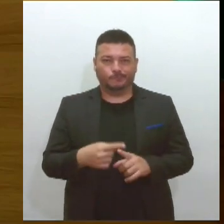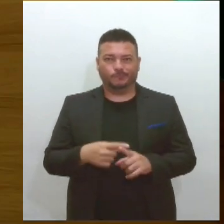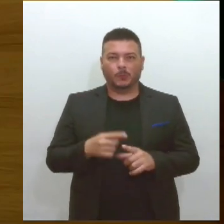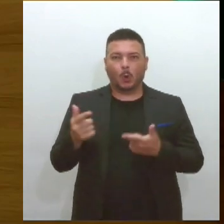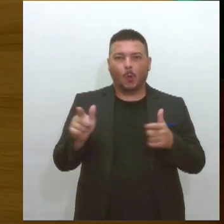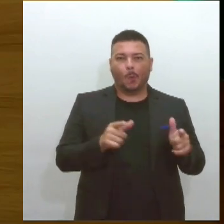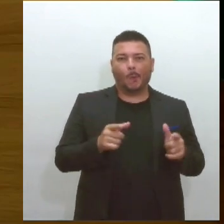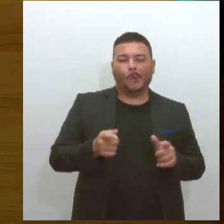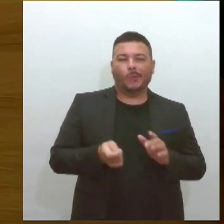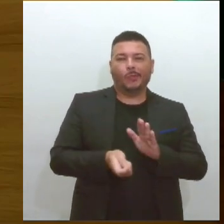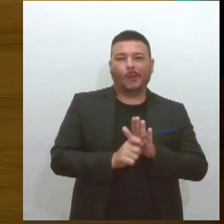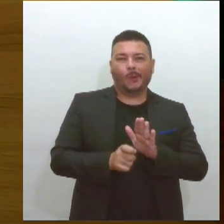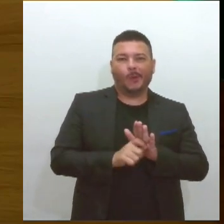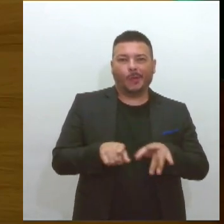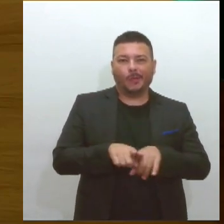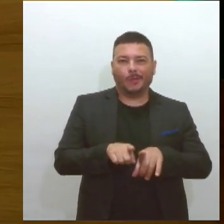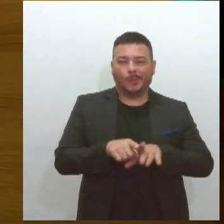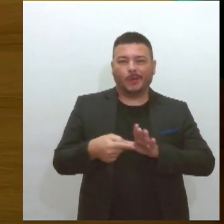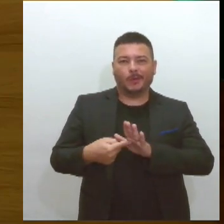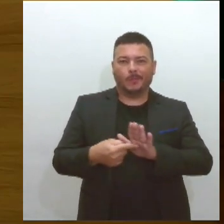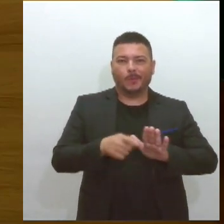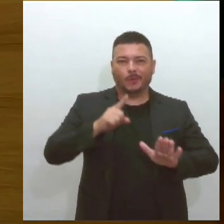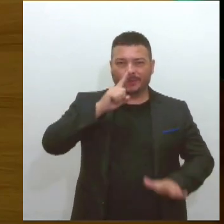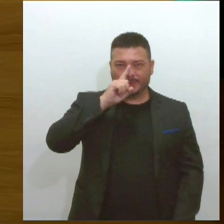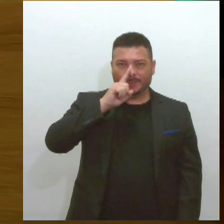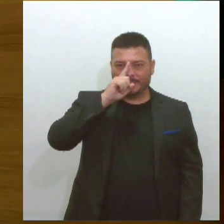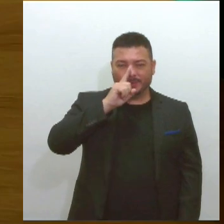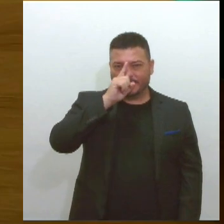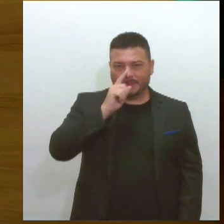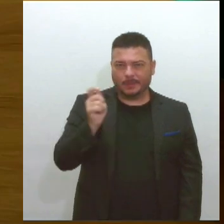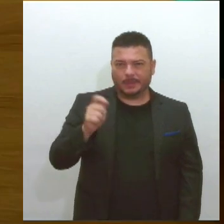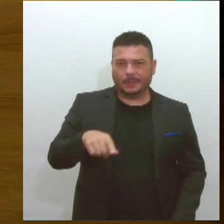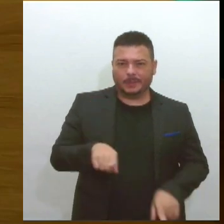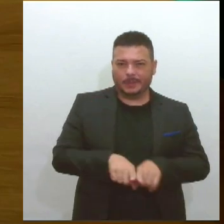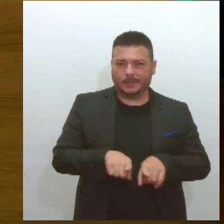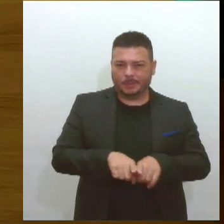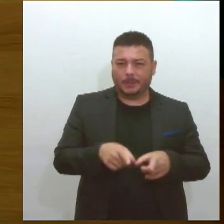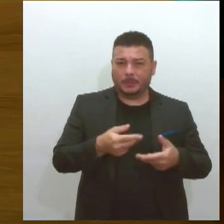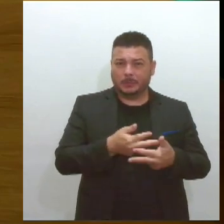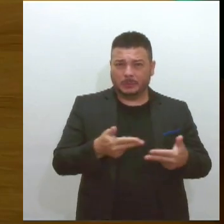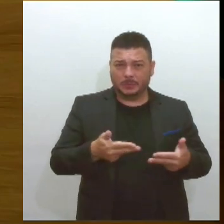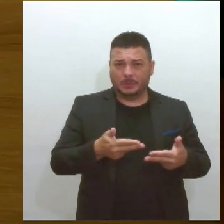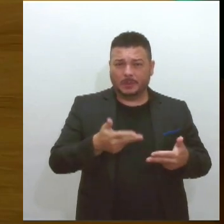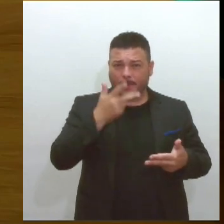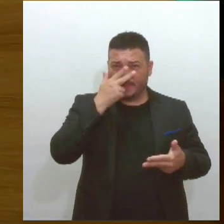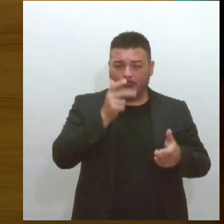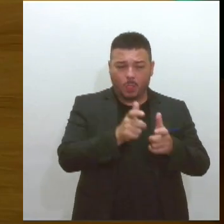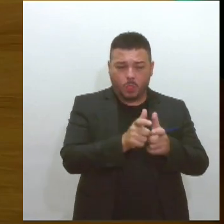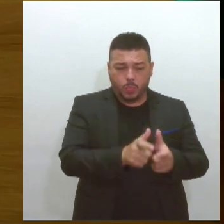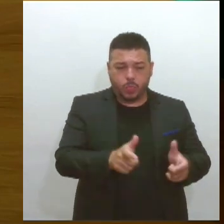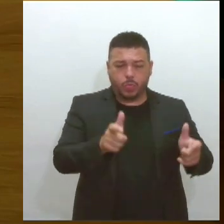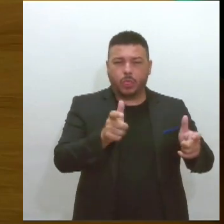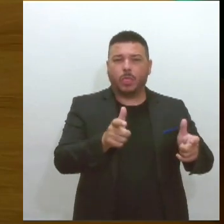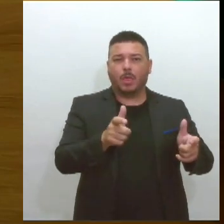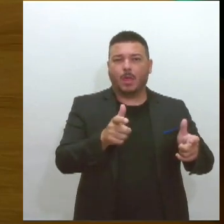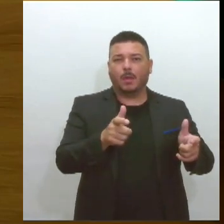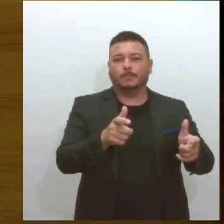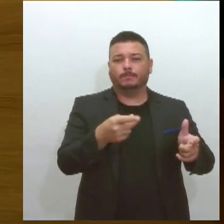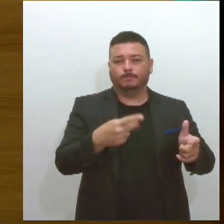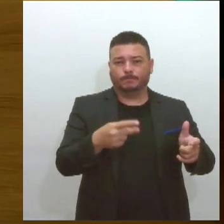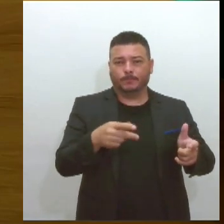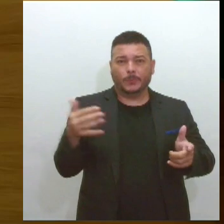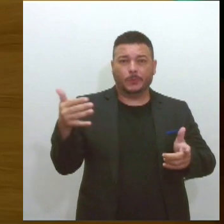também oferecem risco. Os derivados de canabinoides acabam sendo as drogas que têm um crescimento mais importante nas últimas décadas,